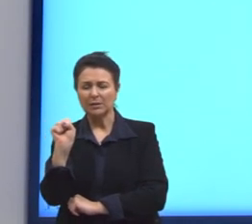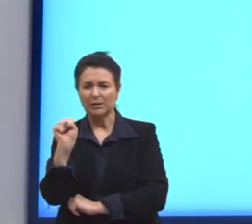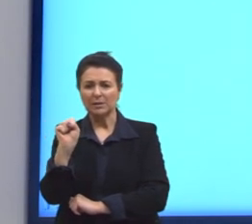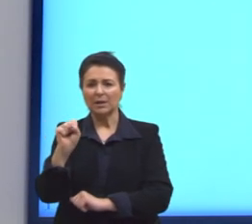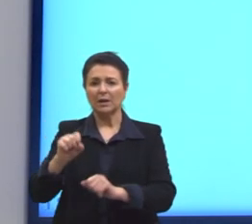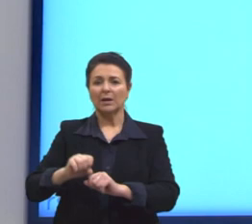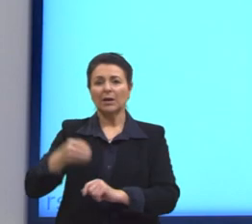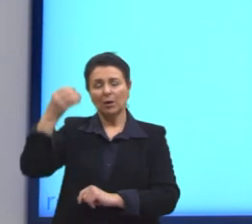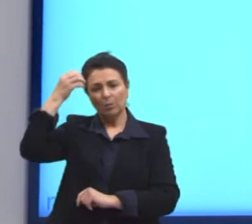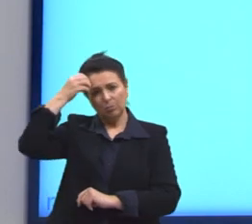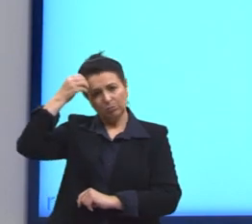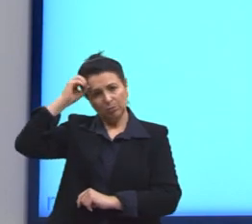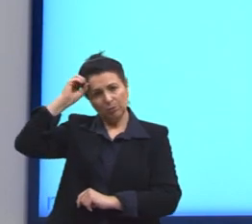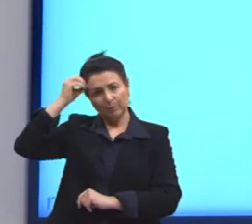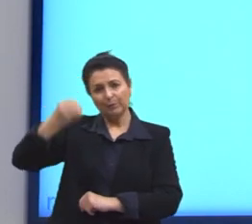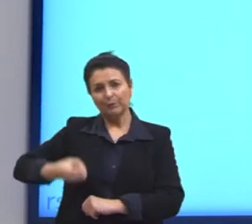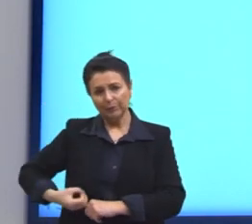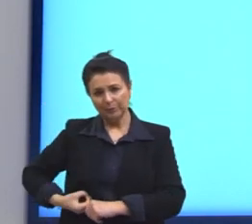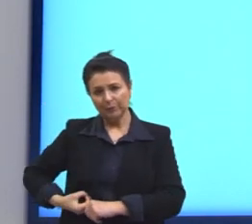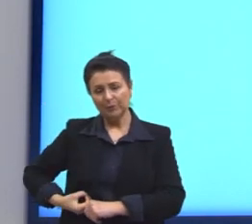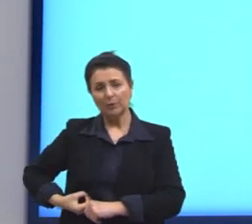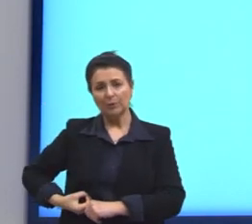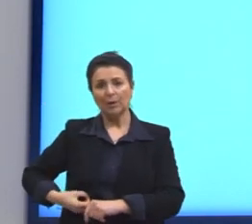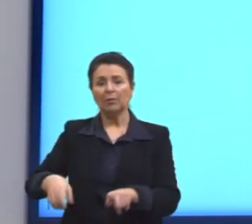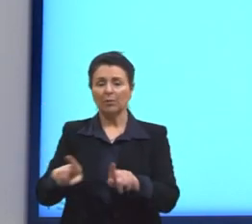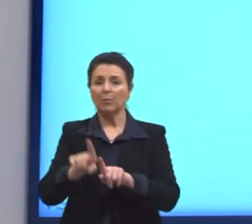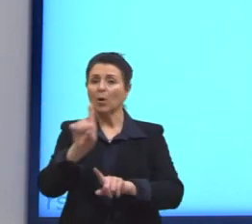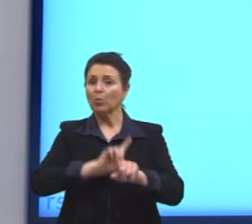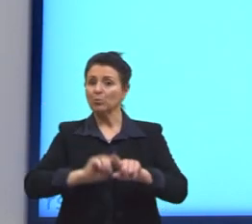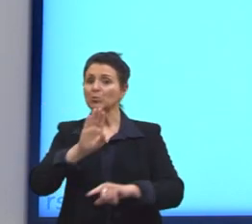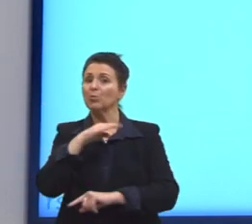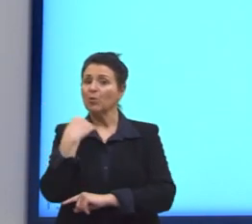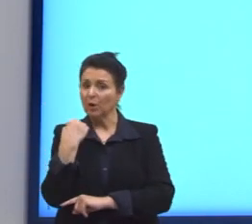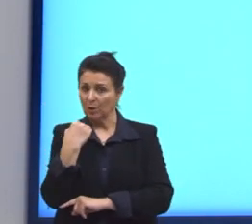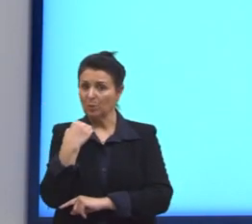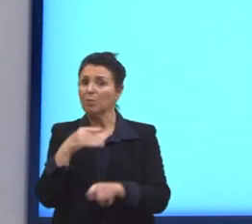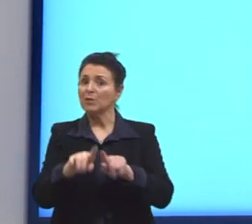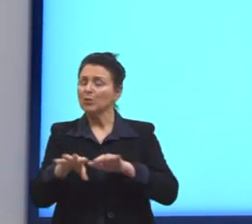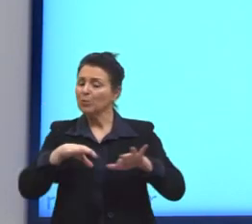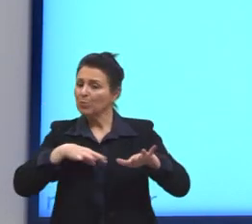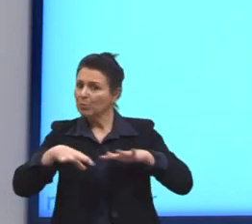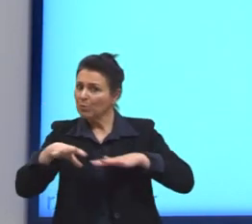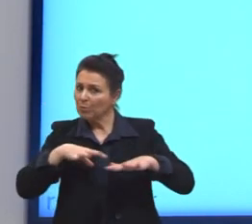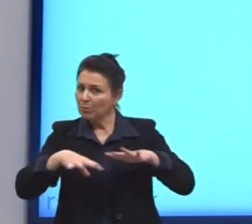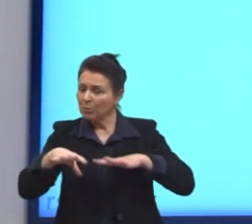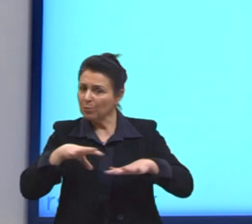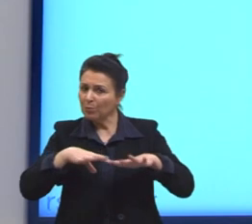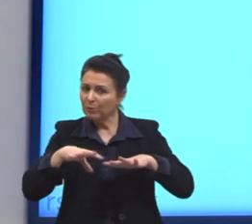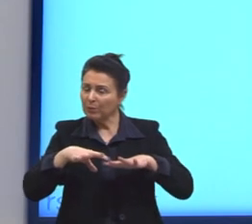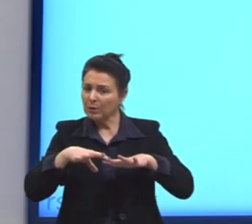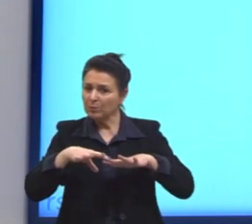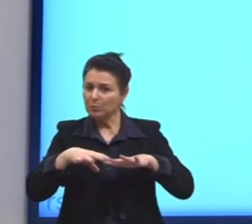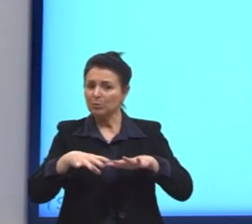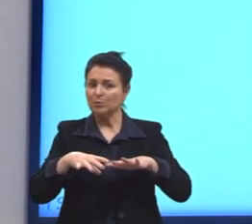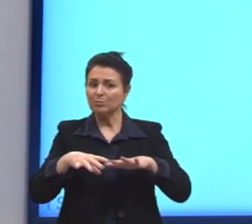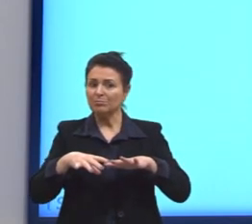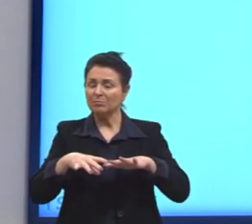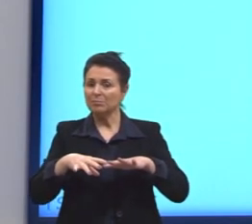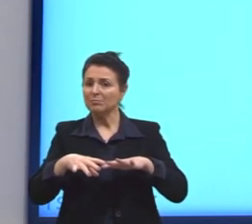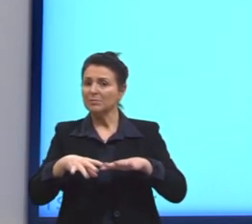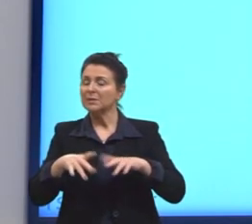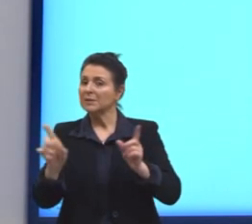três deles, pelo menos, tirando suas vidas. Mas foram movimentos puxados pela música